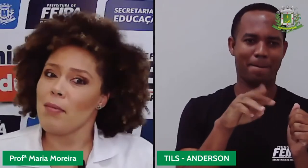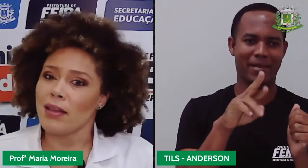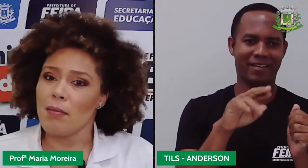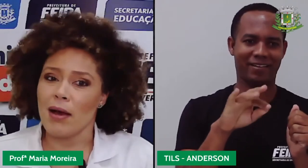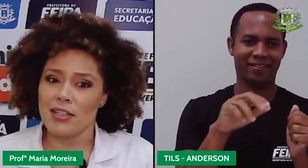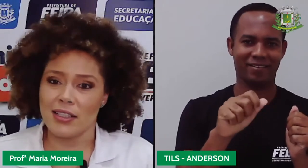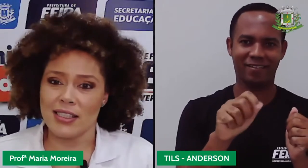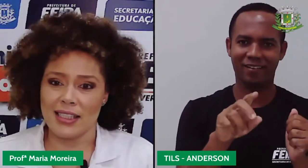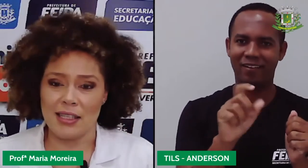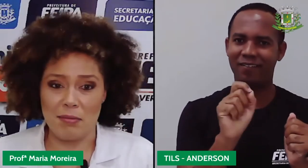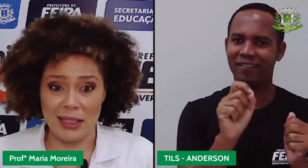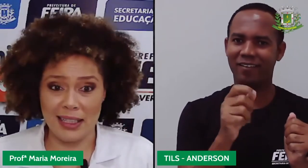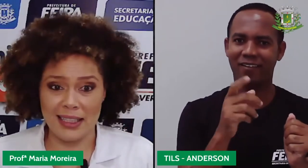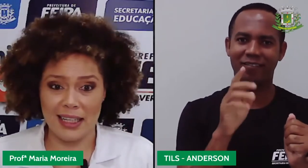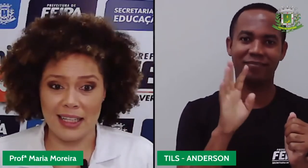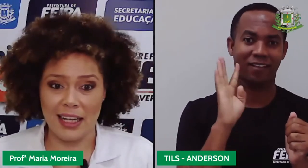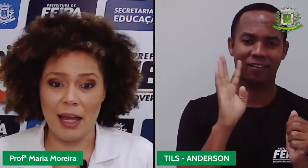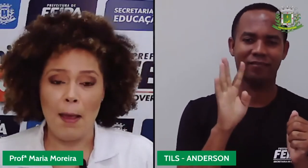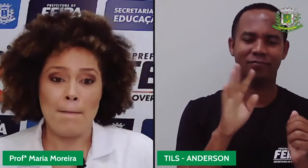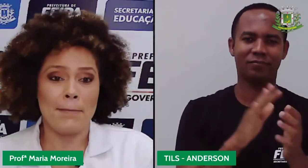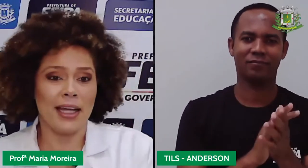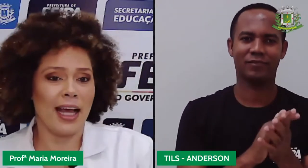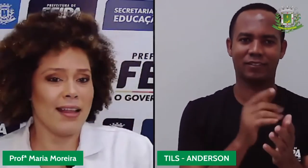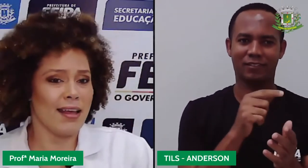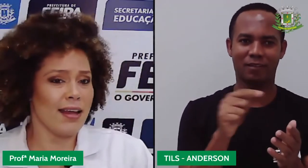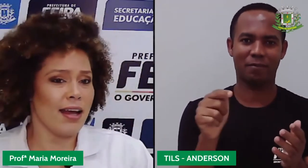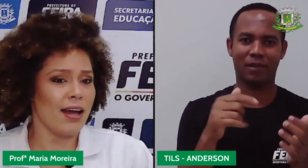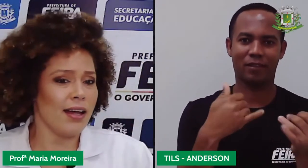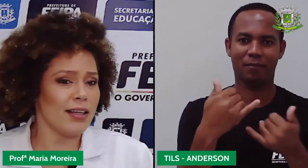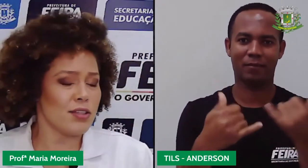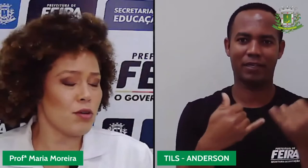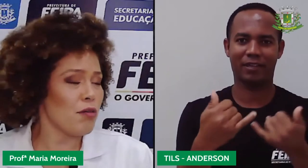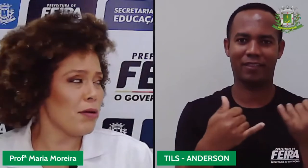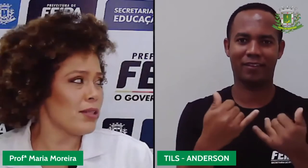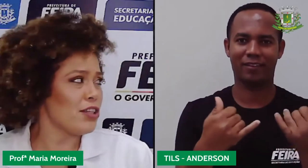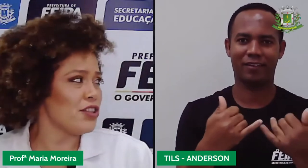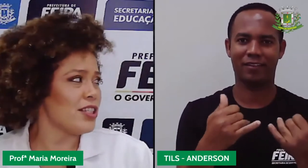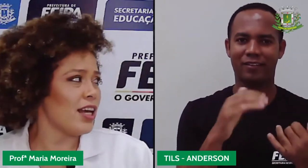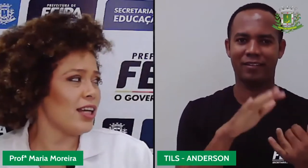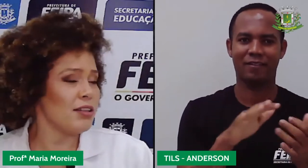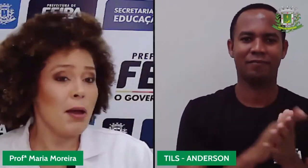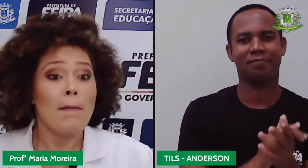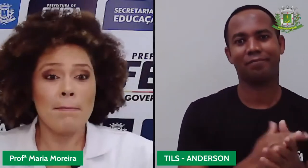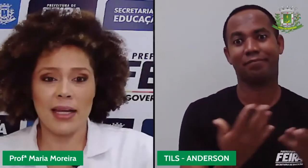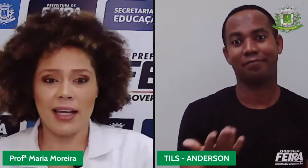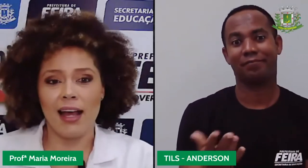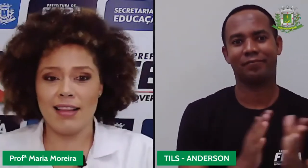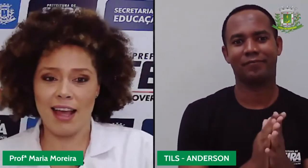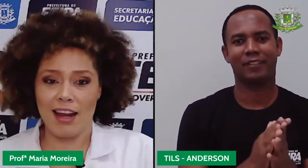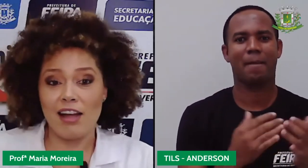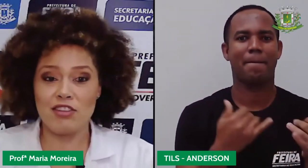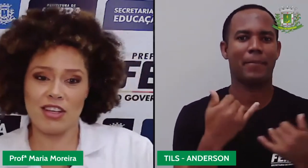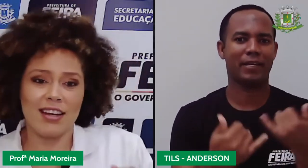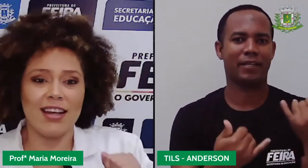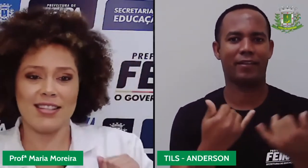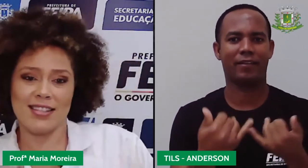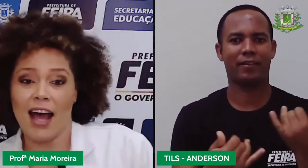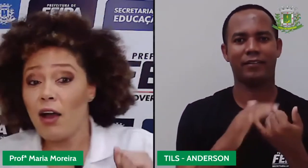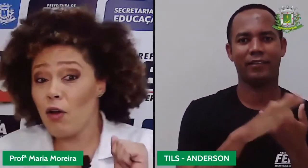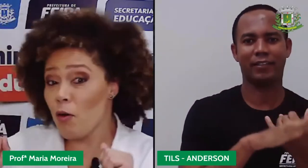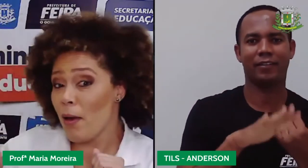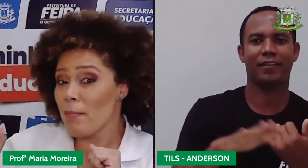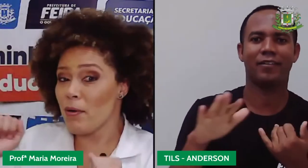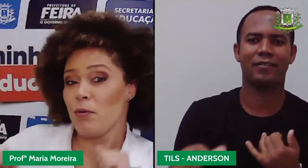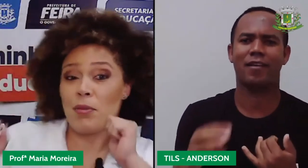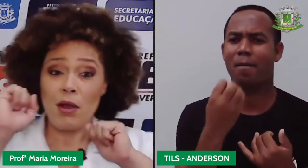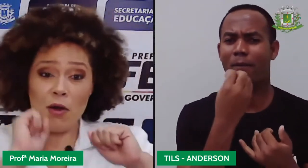Já sabem a temática dessa semana, né? Brincadeira, Anderson. Qual foi a música que a tinha ensaiado? Brincadeira de criança,